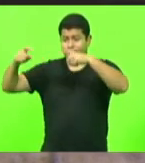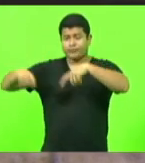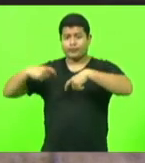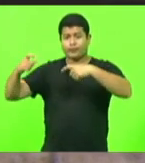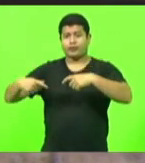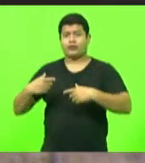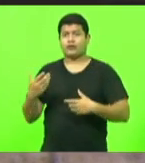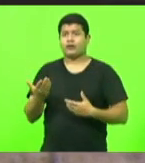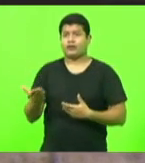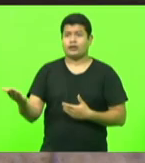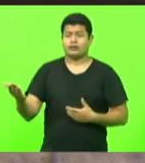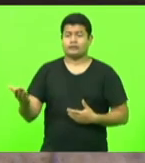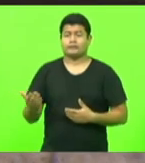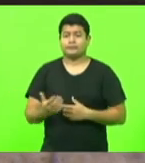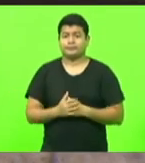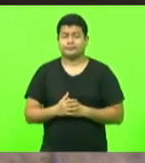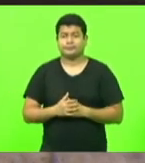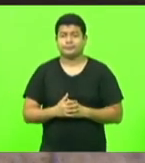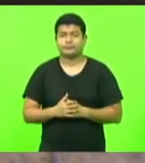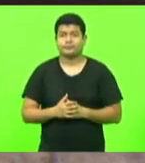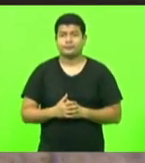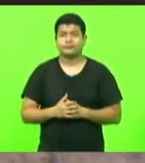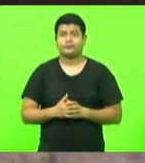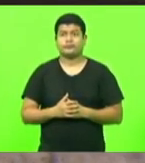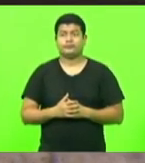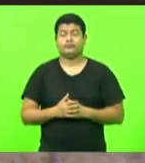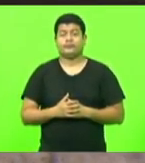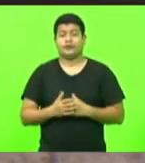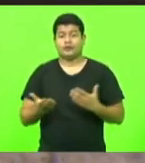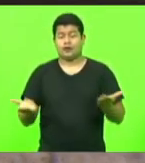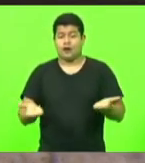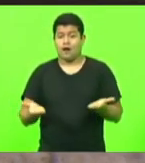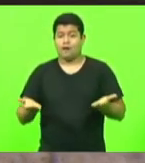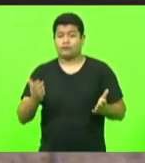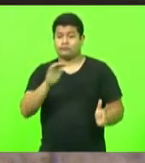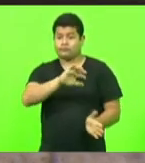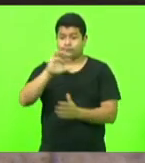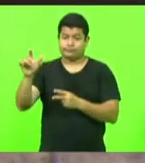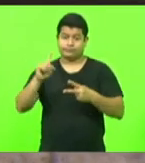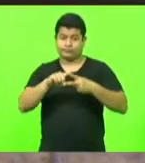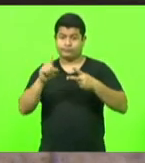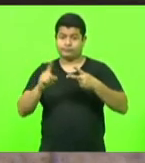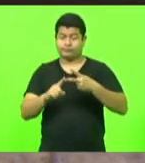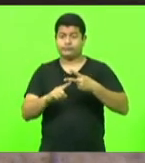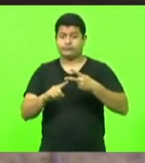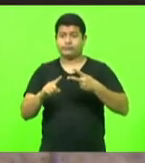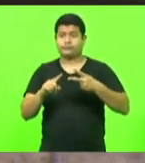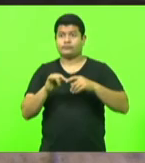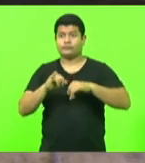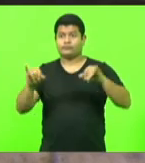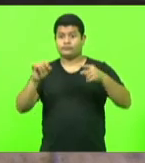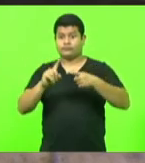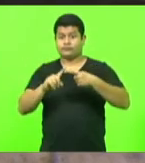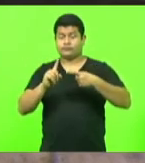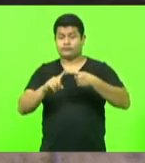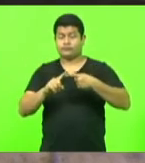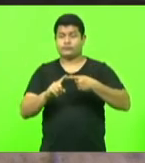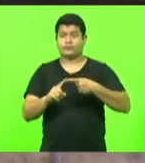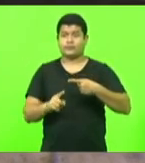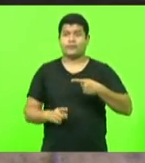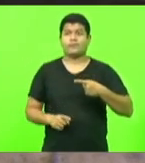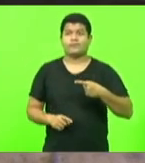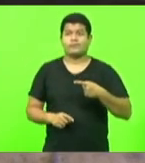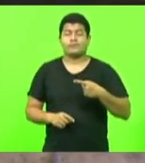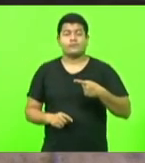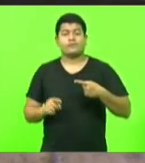região do extremo-oeste. Faço, senhor presidente, duas notas aqui no tempo do partido, a primeira